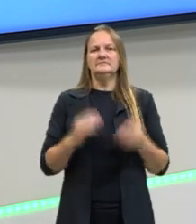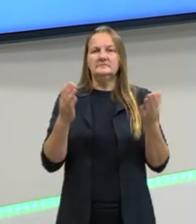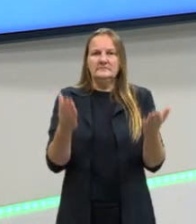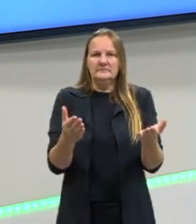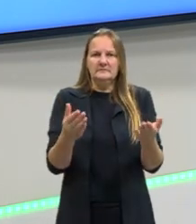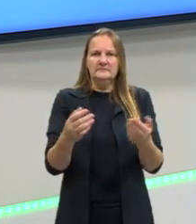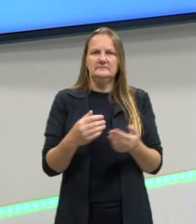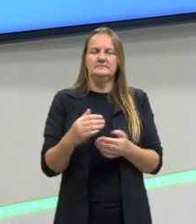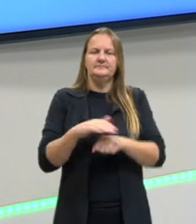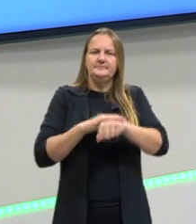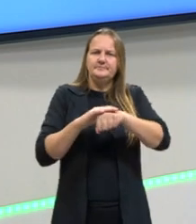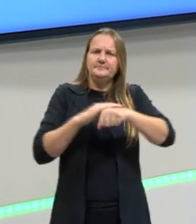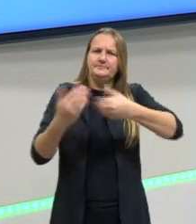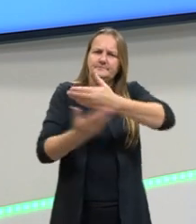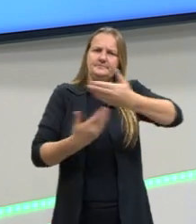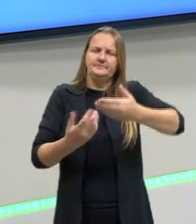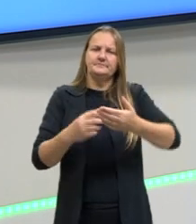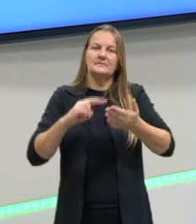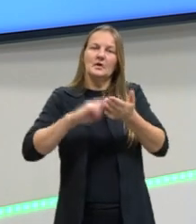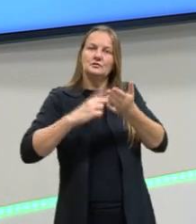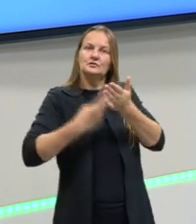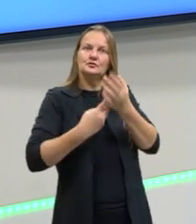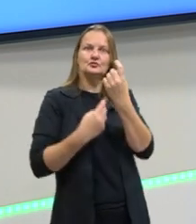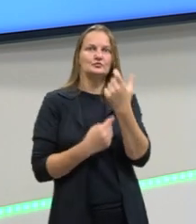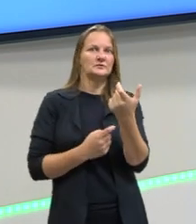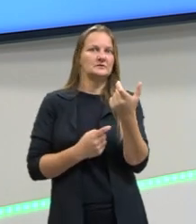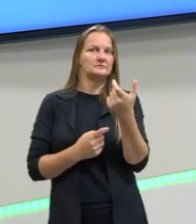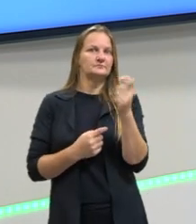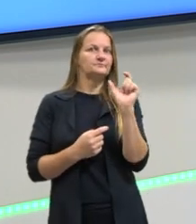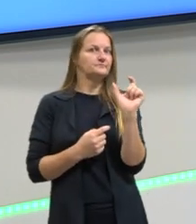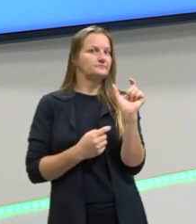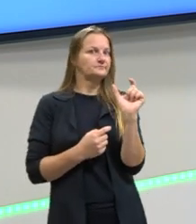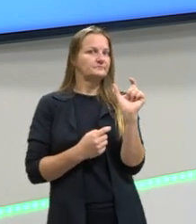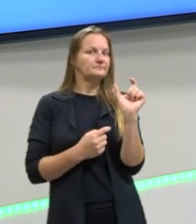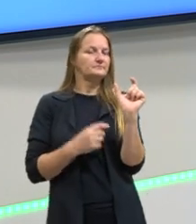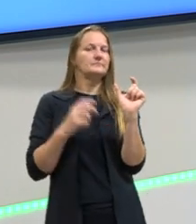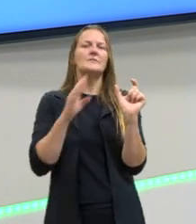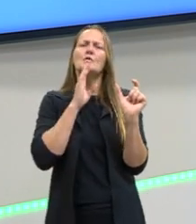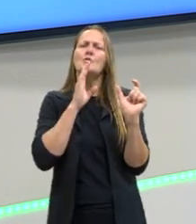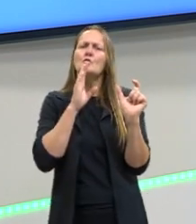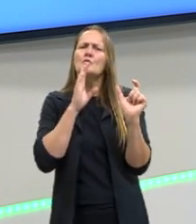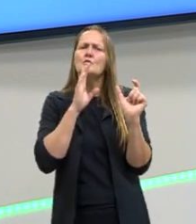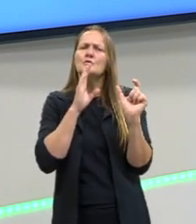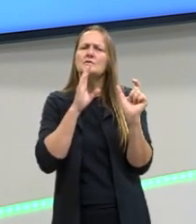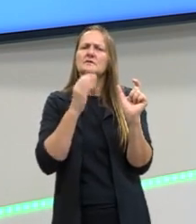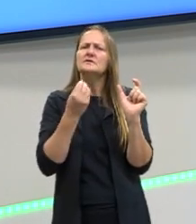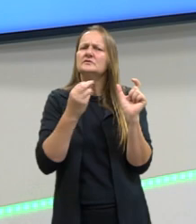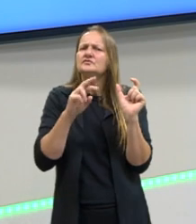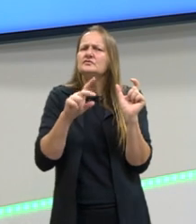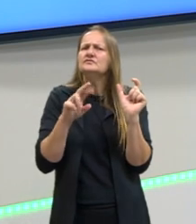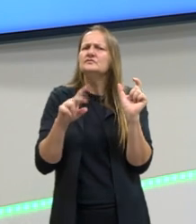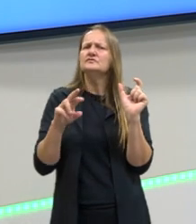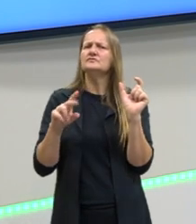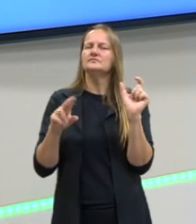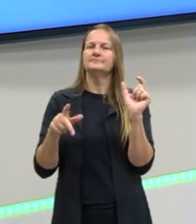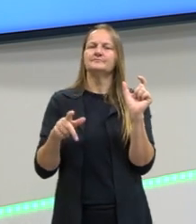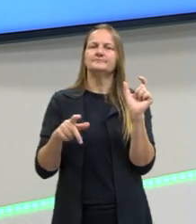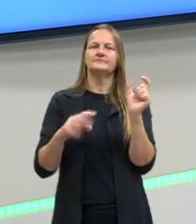gente, quando fala em duplo sentido, vai falar exatamente dessa questão de polissemia, as várias